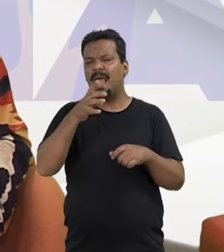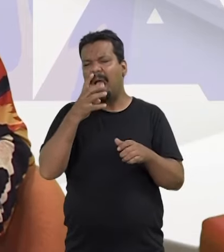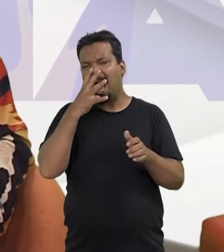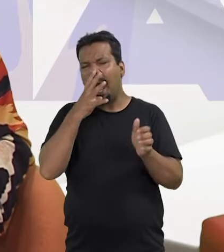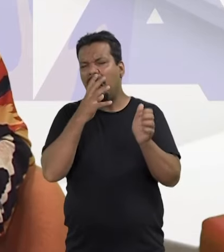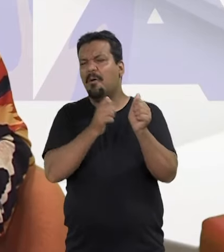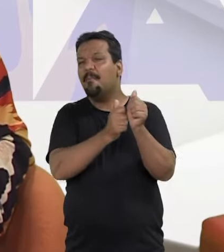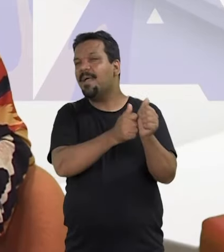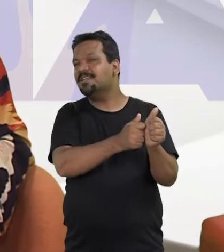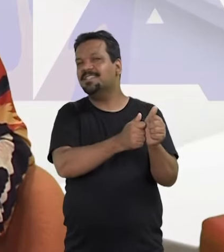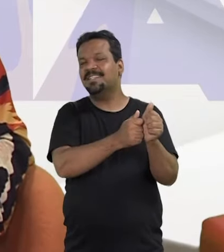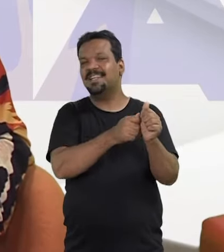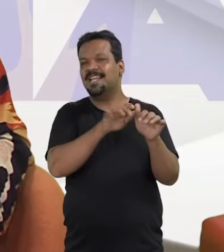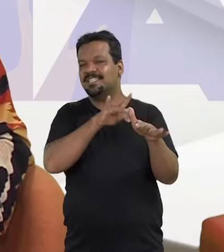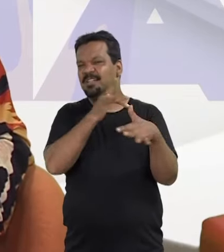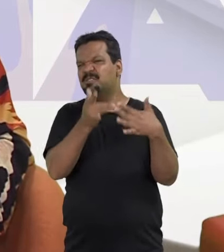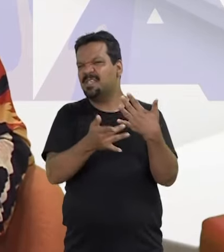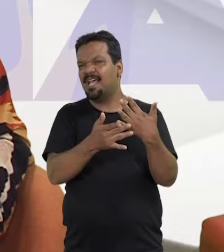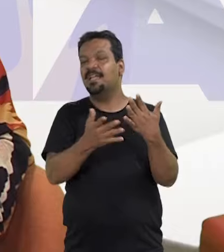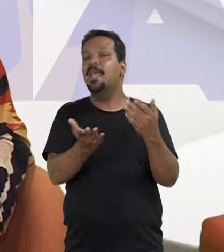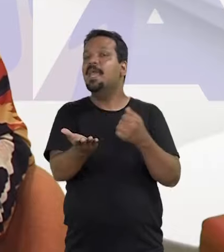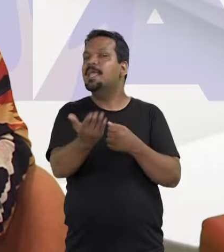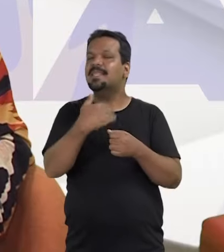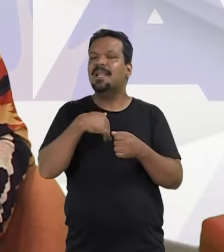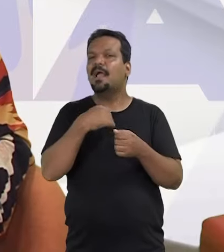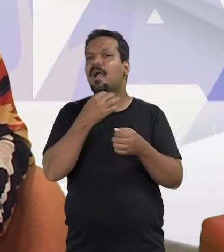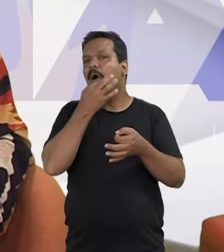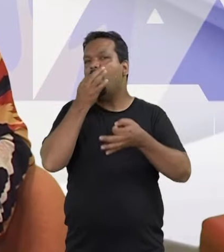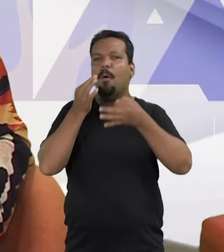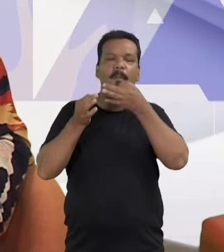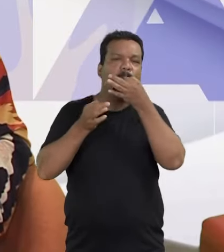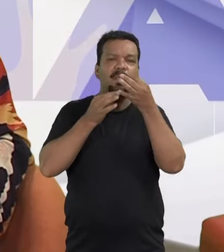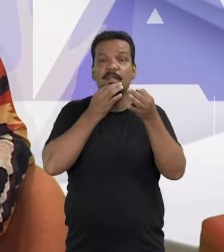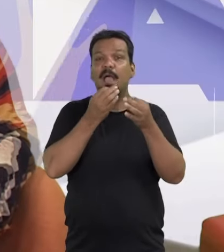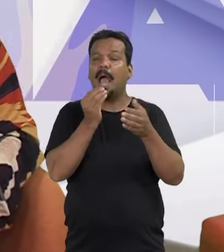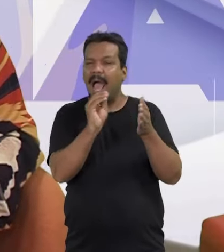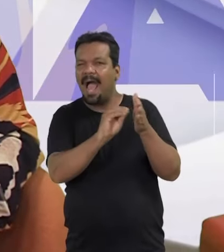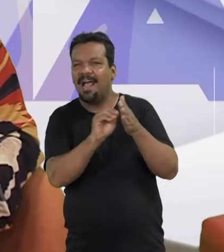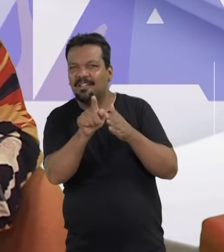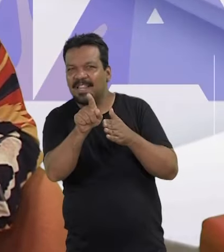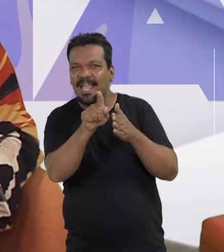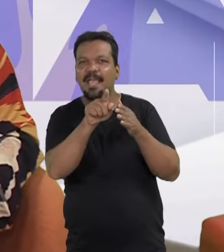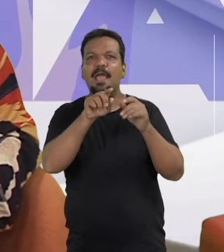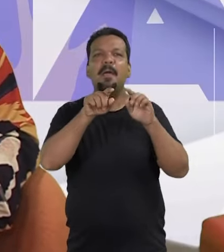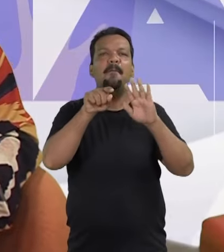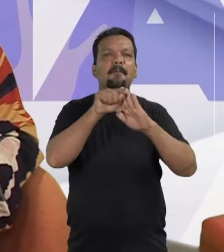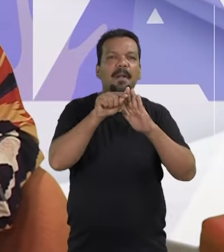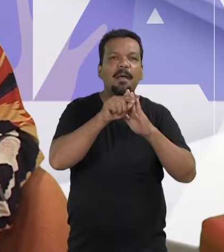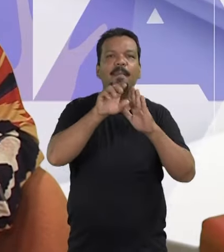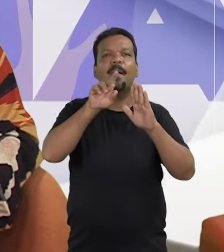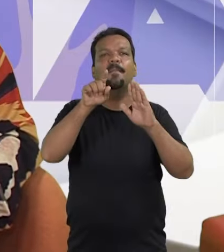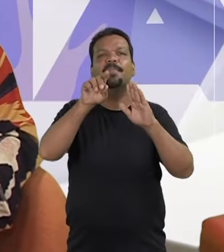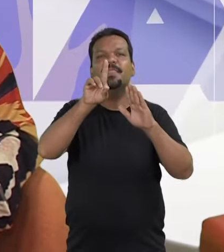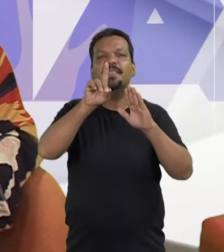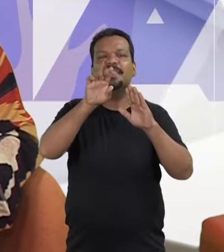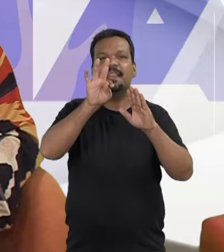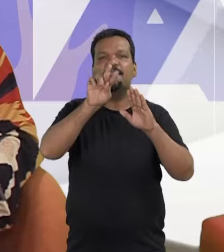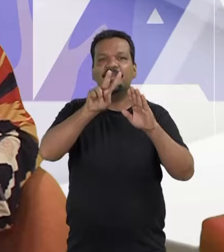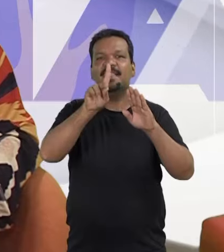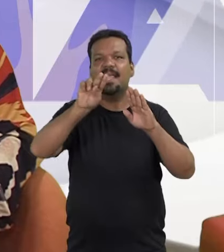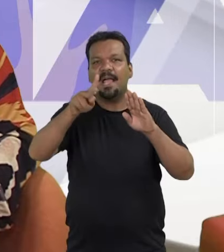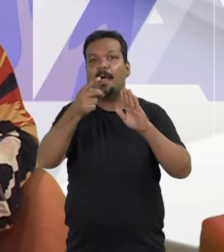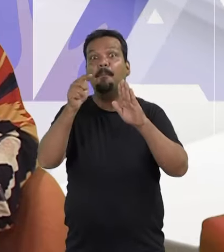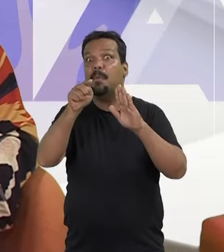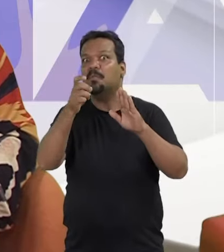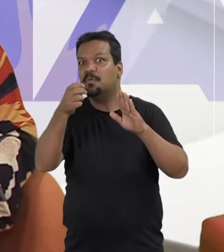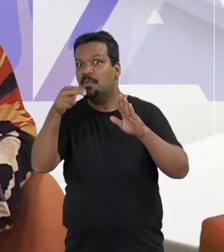Freire. Acompanhe a gente nas redes sociais e traga sugestões. Anota aí, programa tvdh